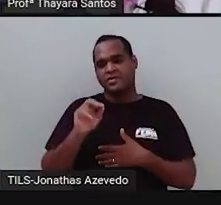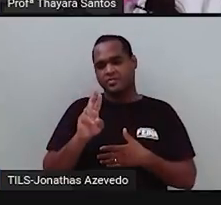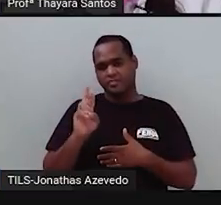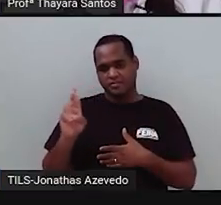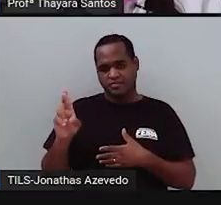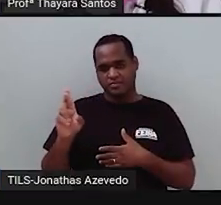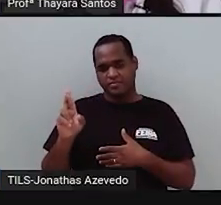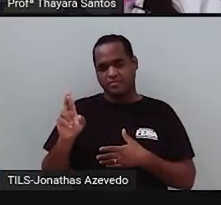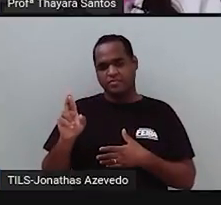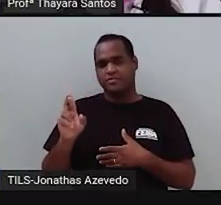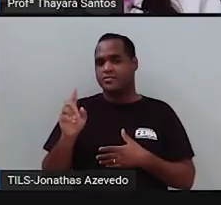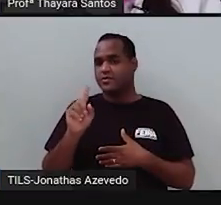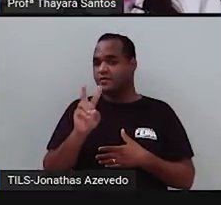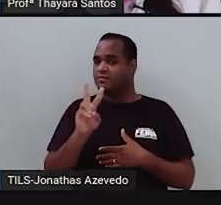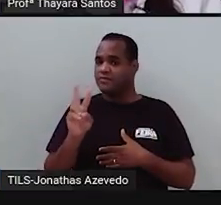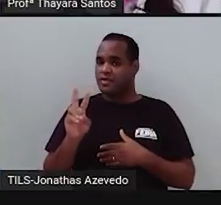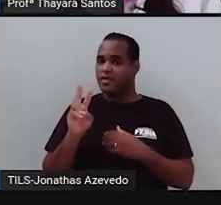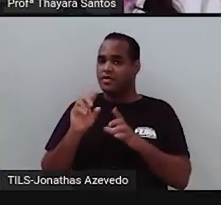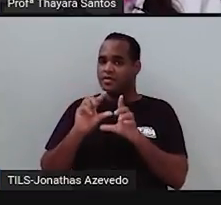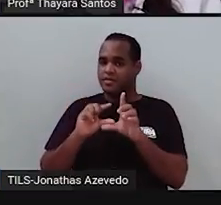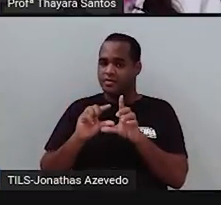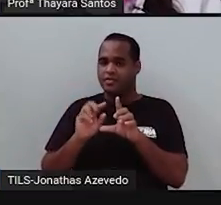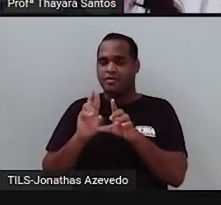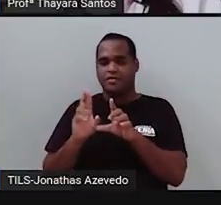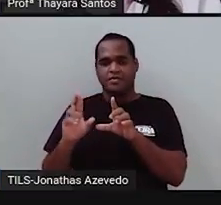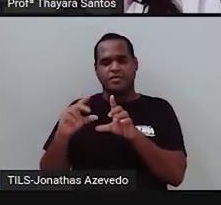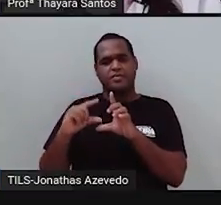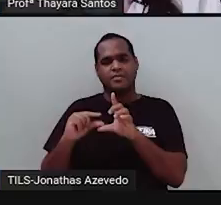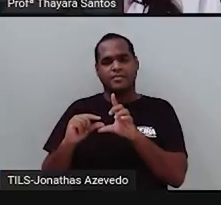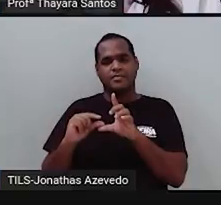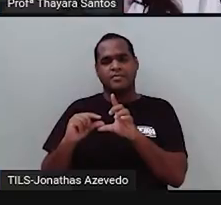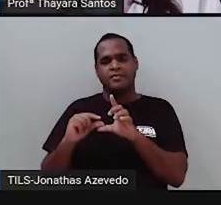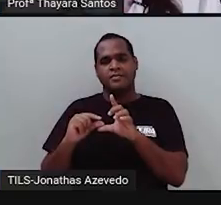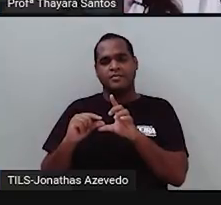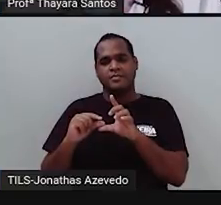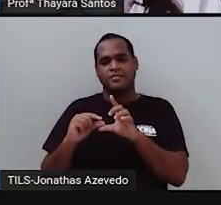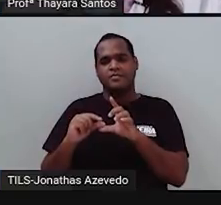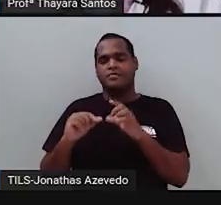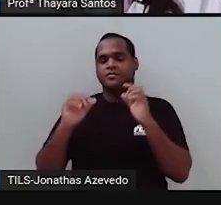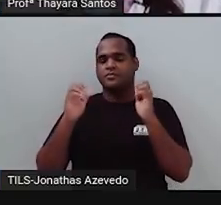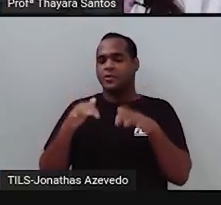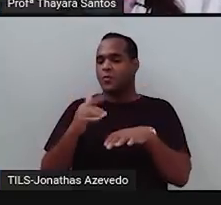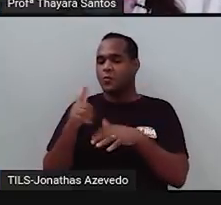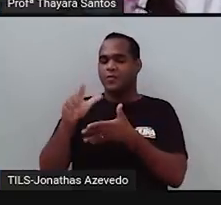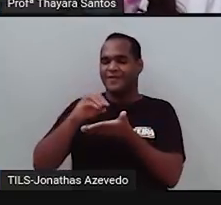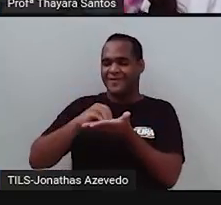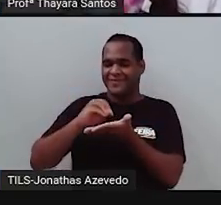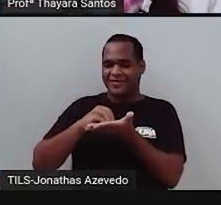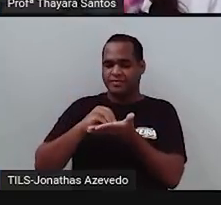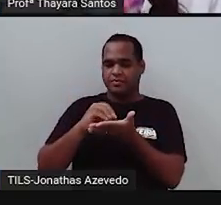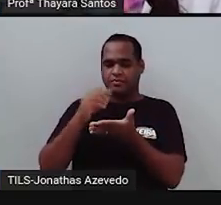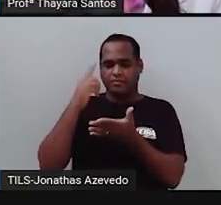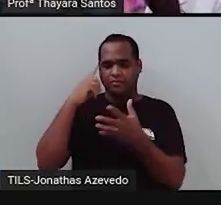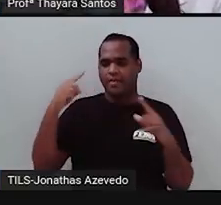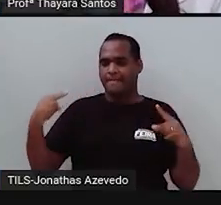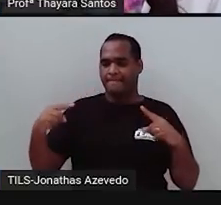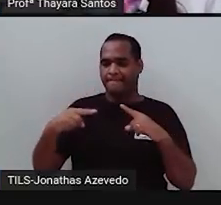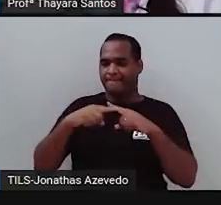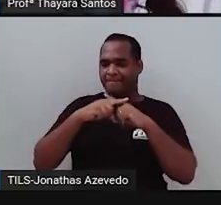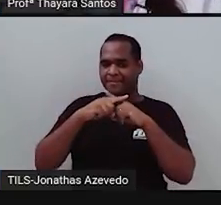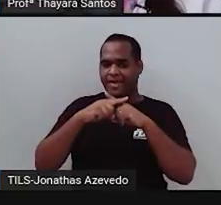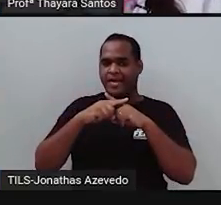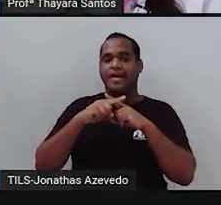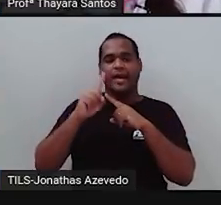foi o outro Vzinho que sobrou, o outro Alelo que sobrou e o outro Rzinho que sobrou. Quando ele cruzou, quando o Mendel